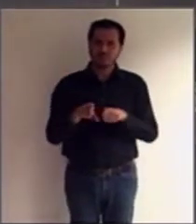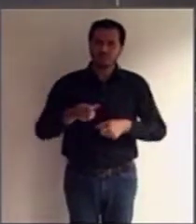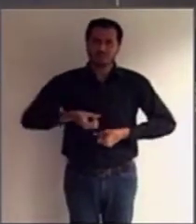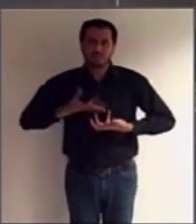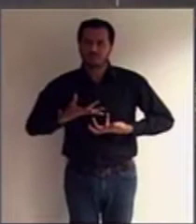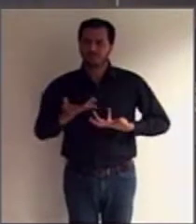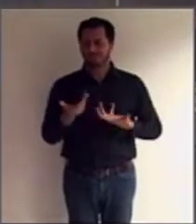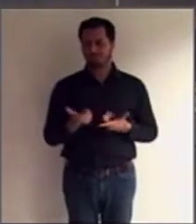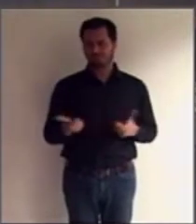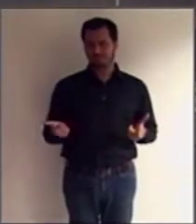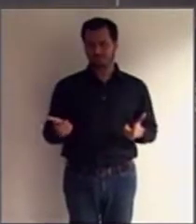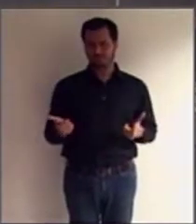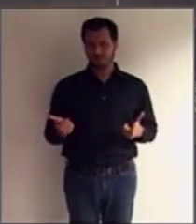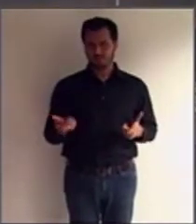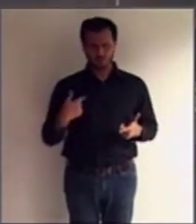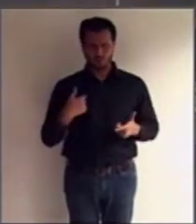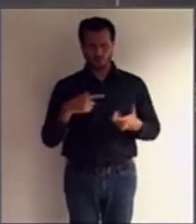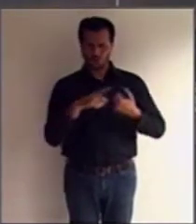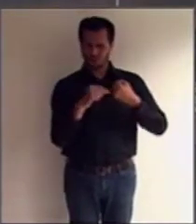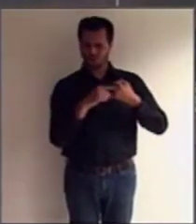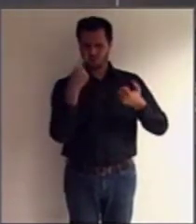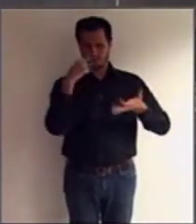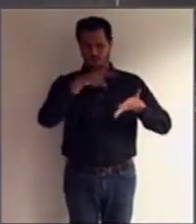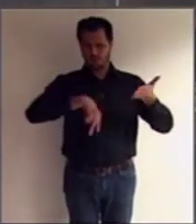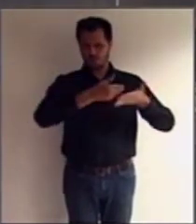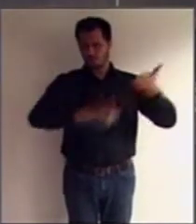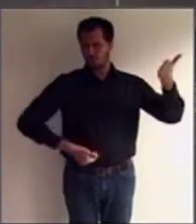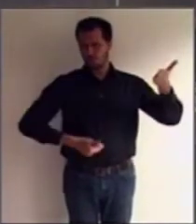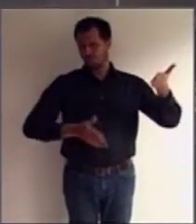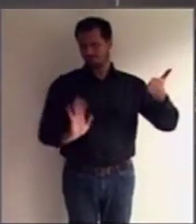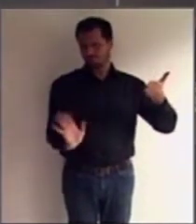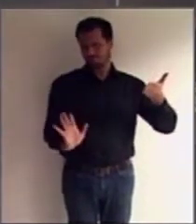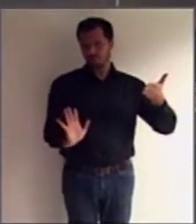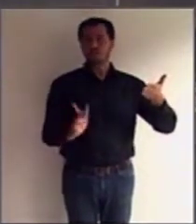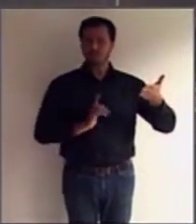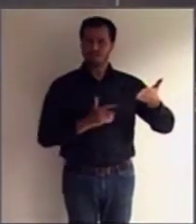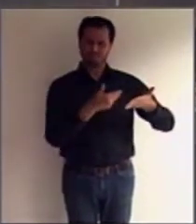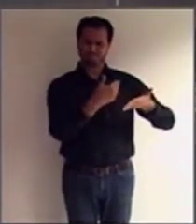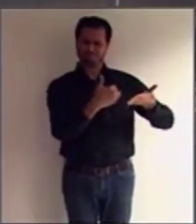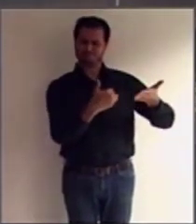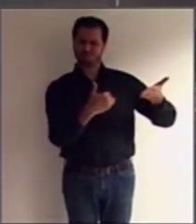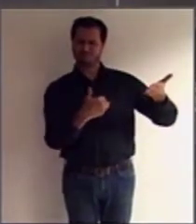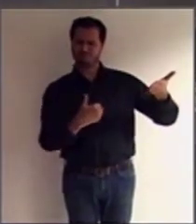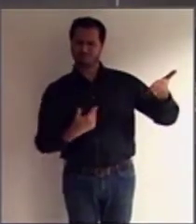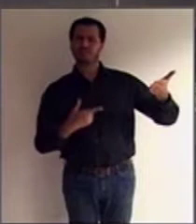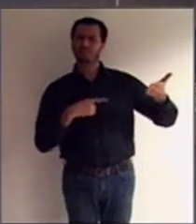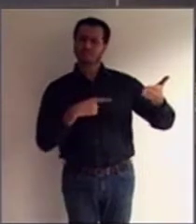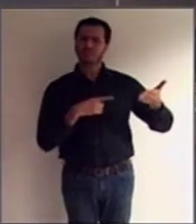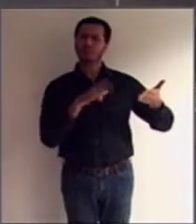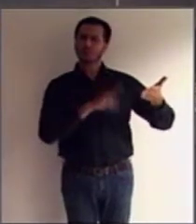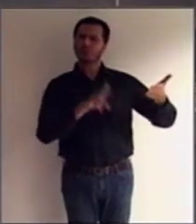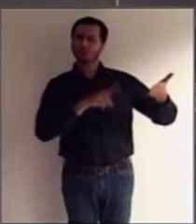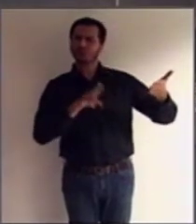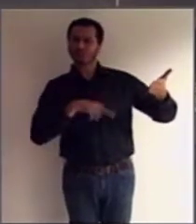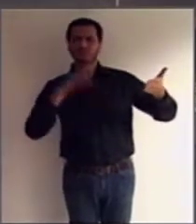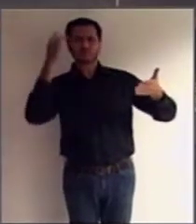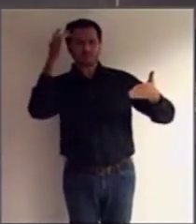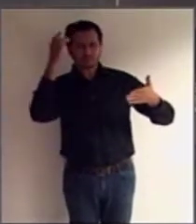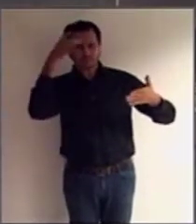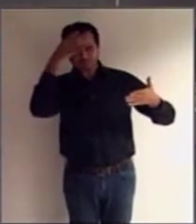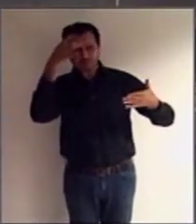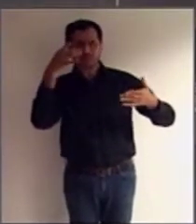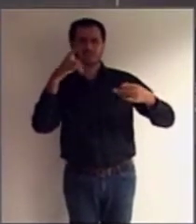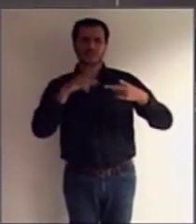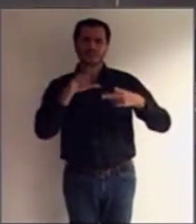inteiro do Código Civil, mas ele traz aqui um rol de nomes como enfermidade, deficiência mental, excepcionais,